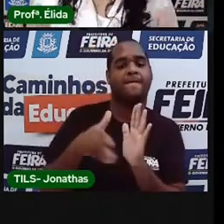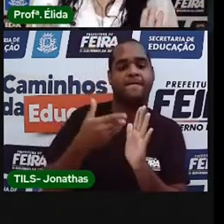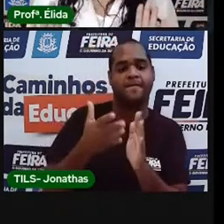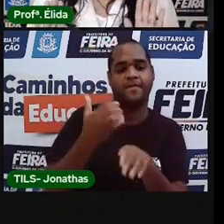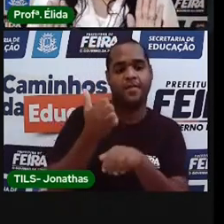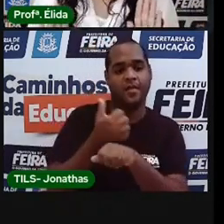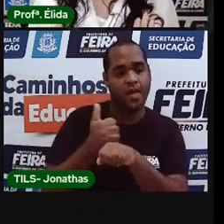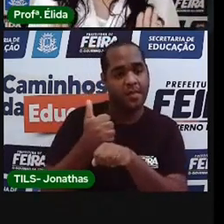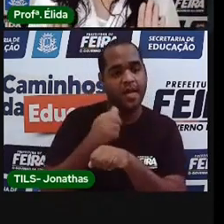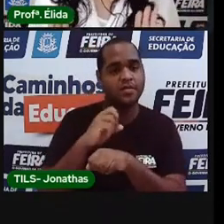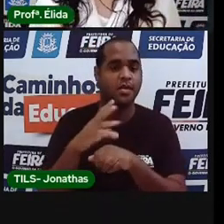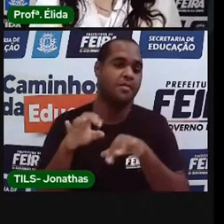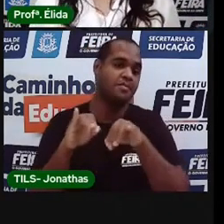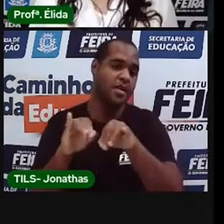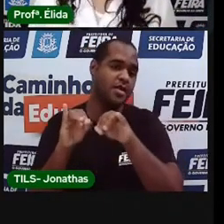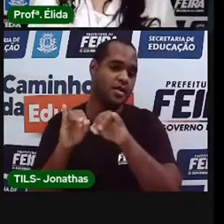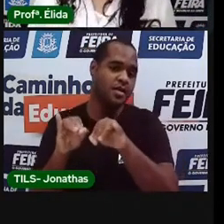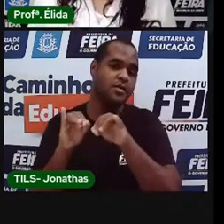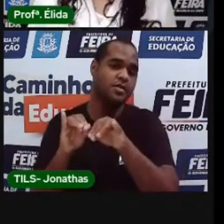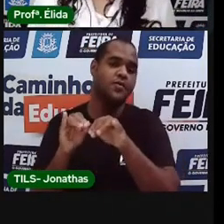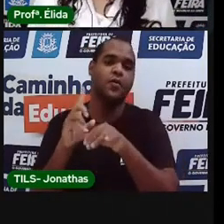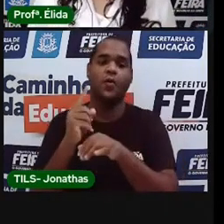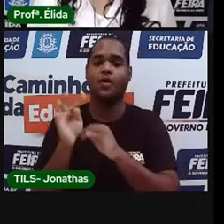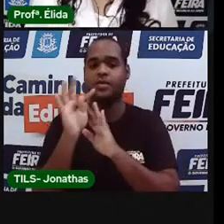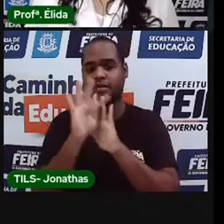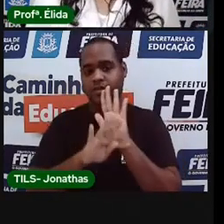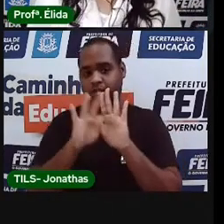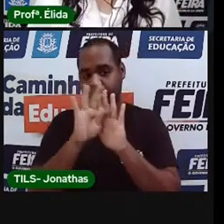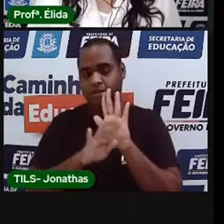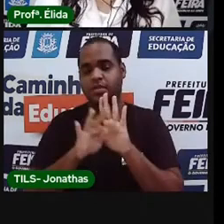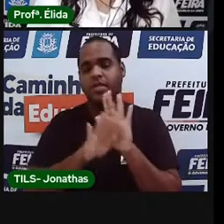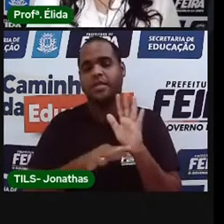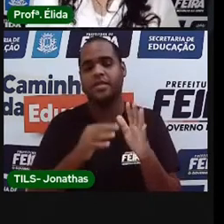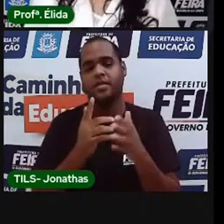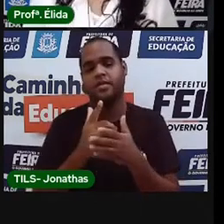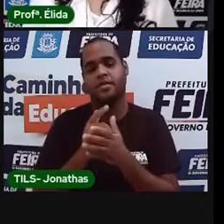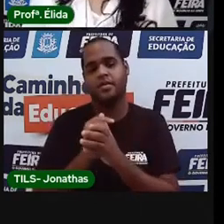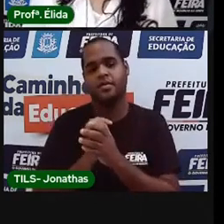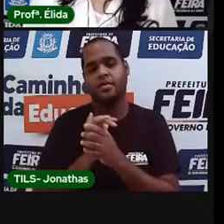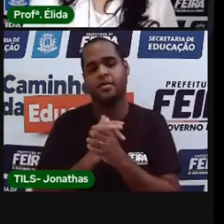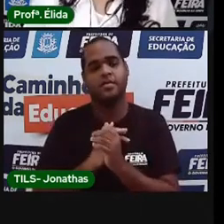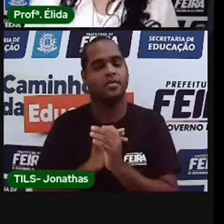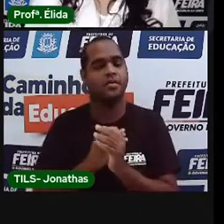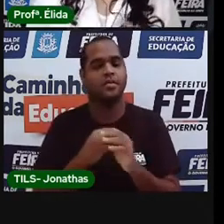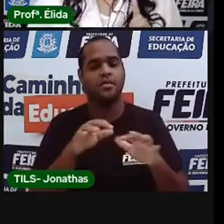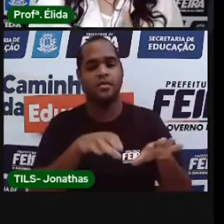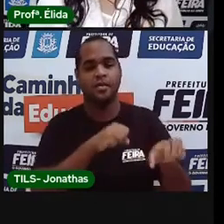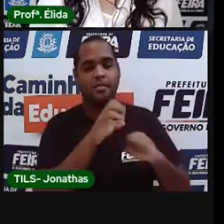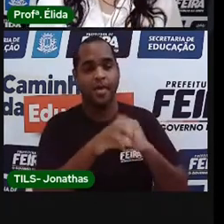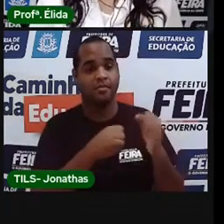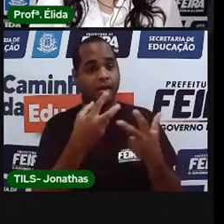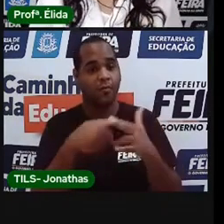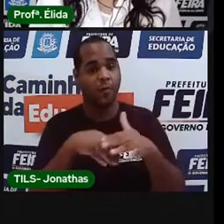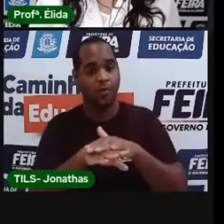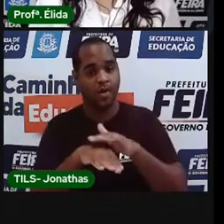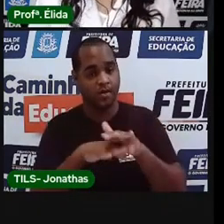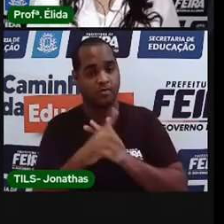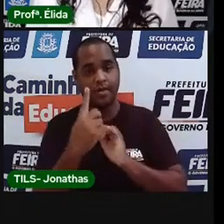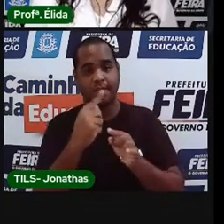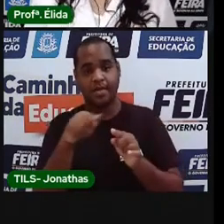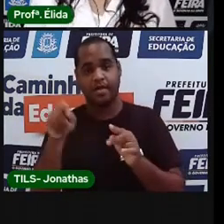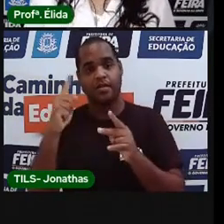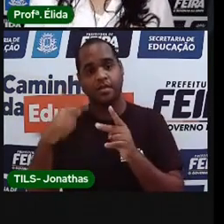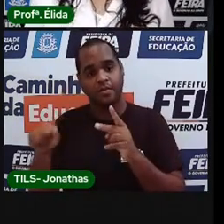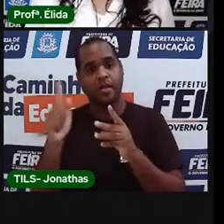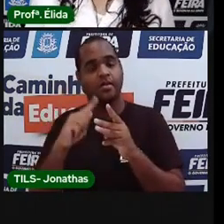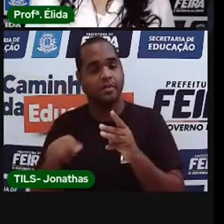mercado. O que tiver texto escrito, você vai pegar e guardar. E uma vez por semana